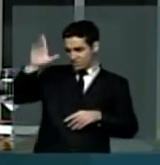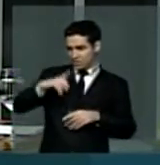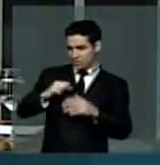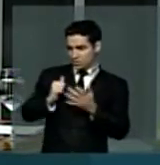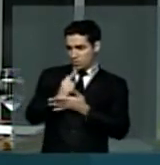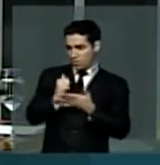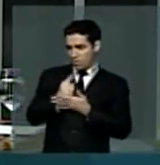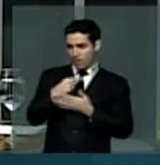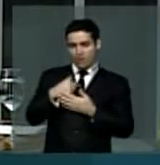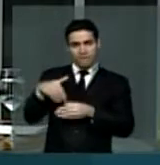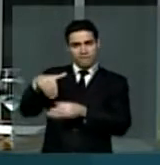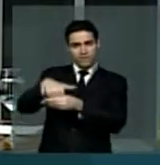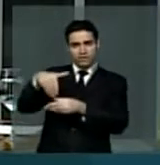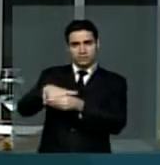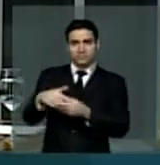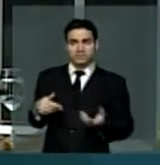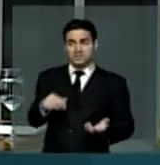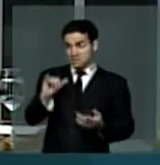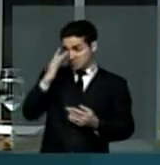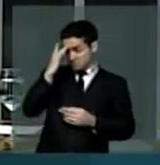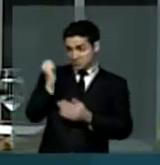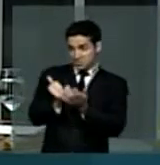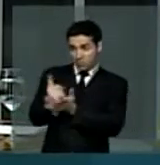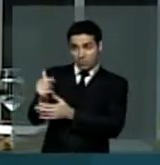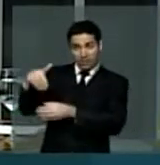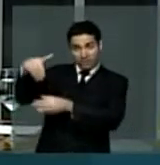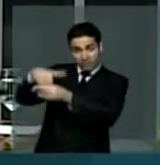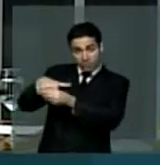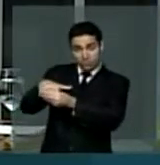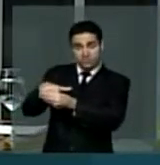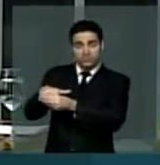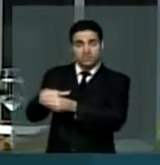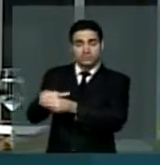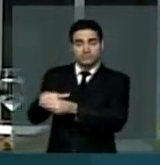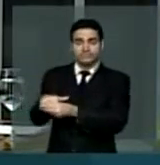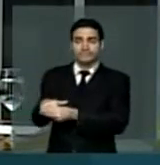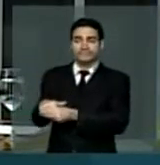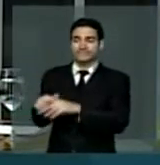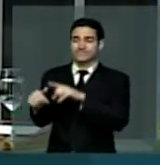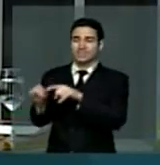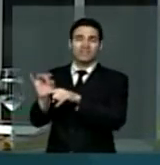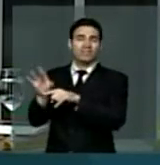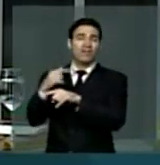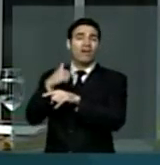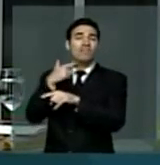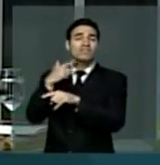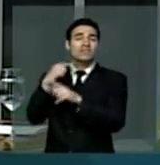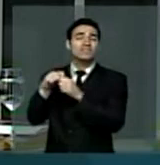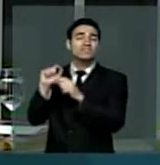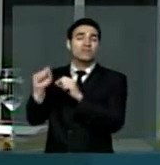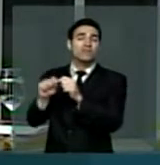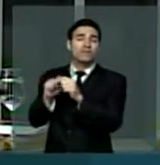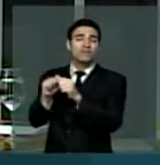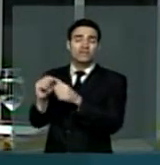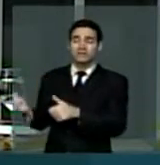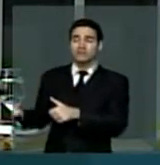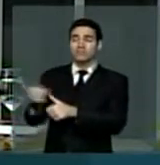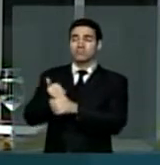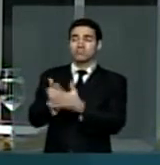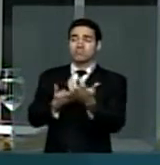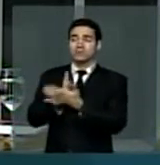sabe que quem compra voto tem apenas um projeto para se eleger para se chegar ao poder